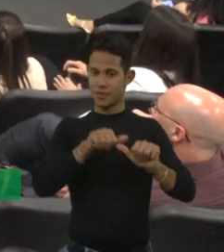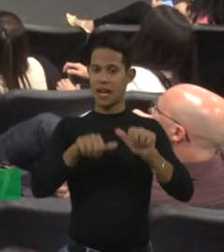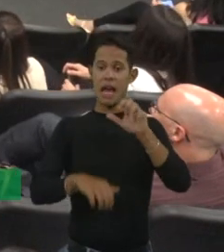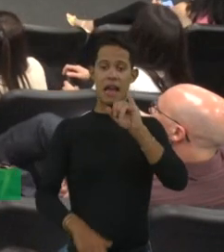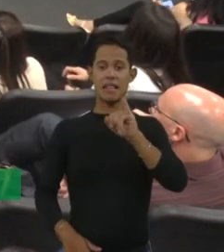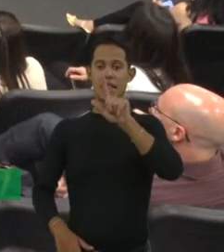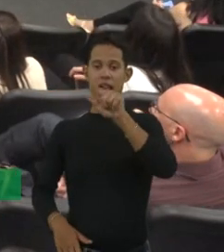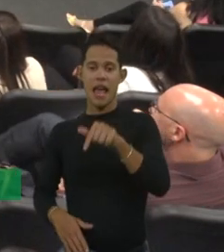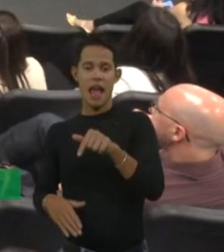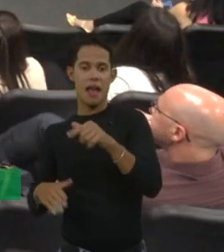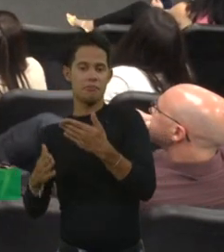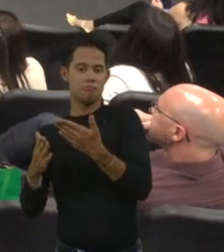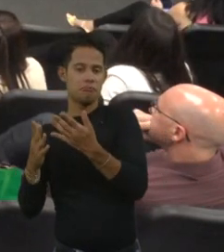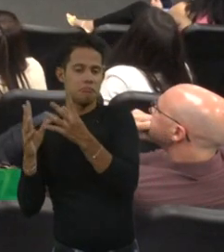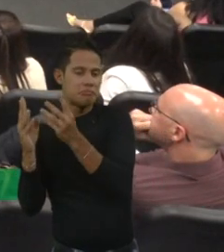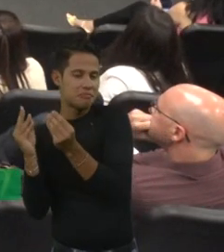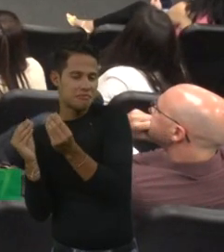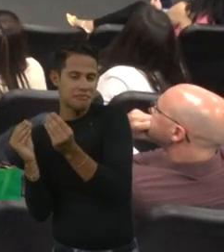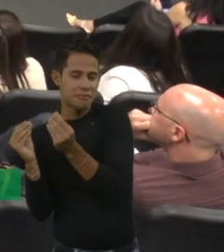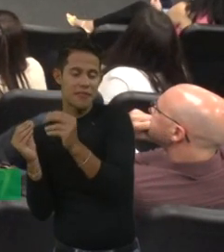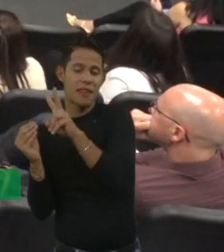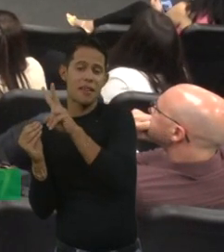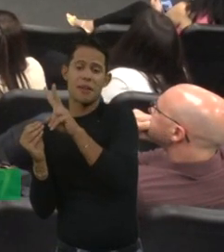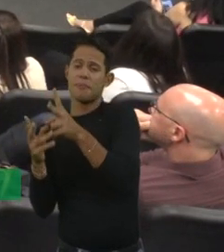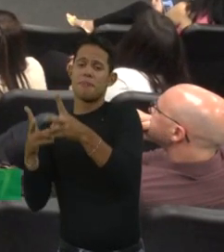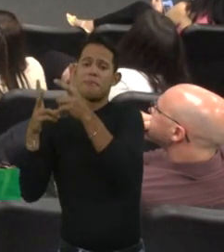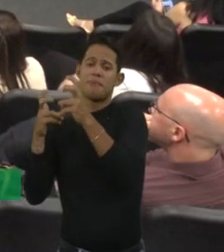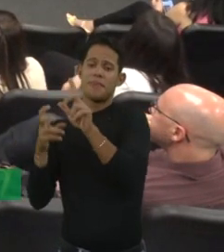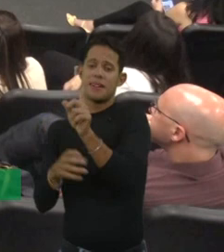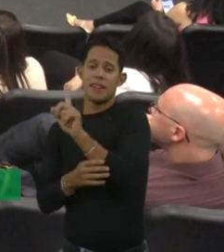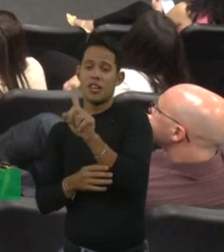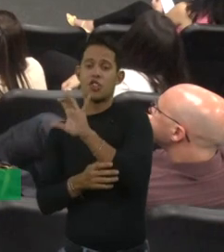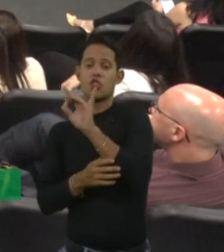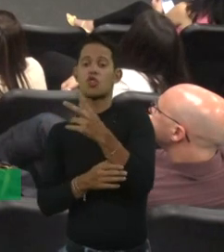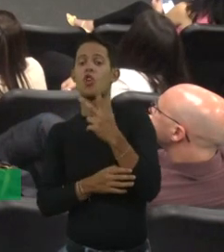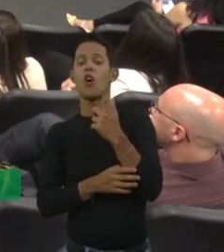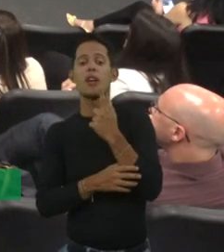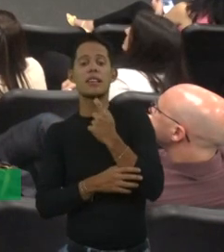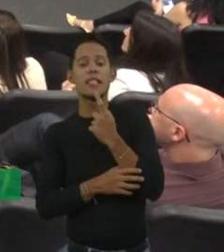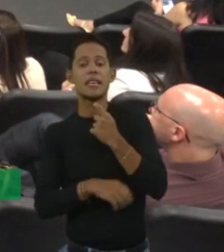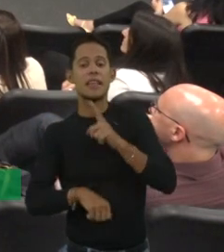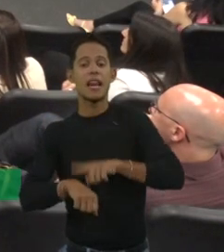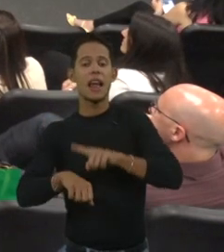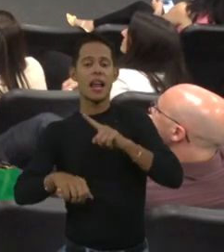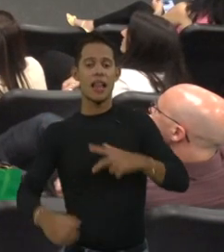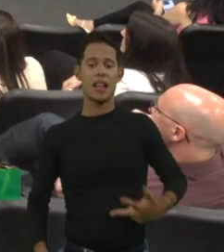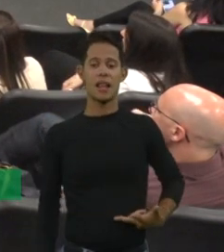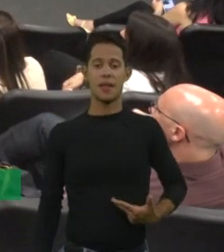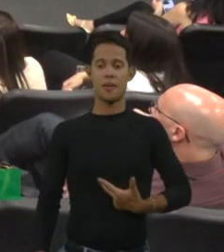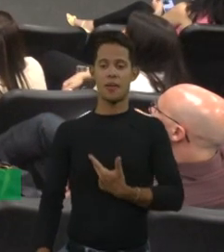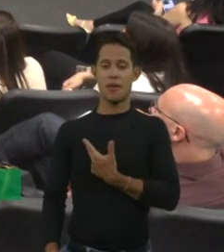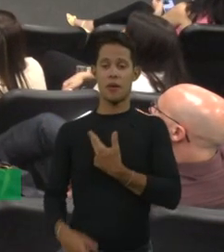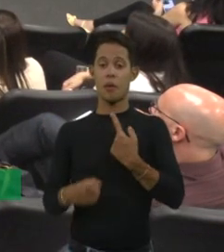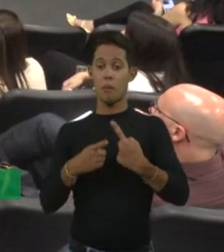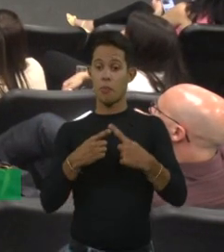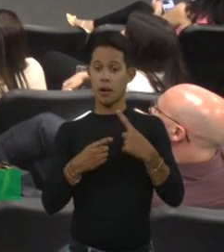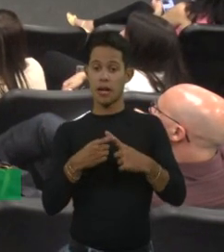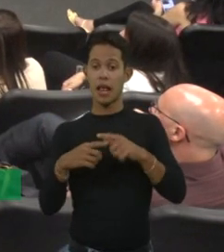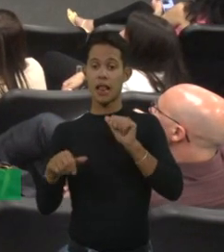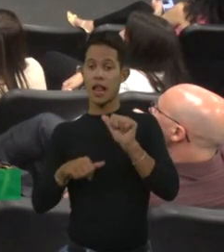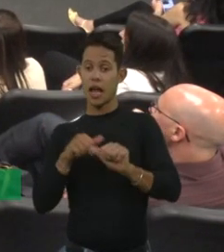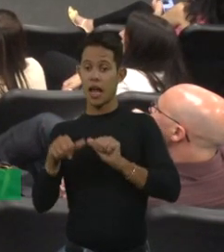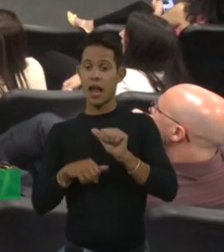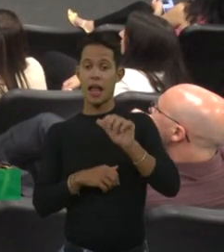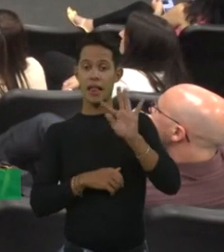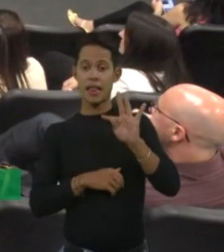despercebidos, com o TTPA normal, e, às vezes, só sangrar na cirurgia. Então, porque, para ter uma alteração de TTPA, a gente